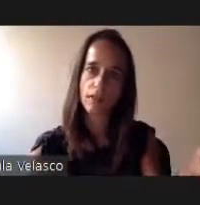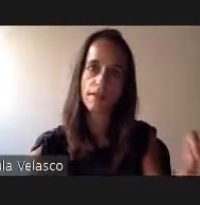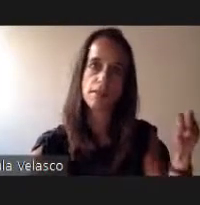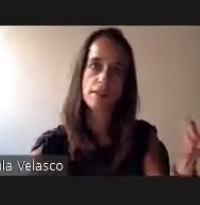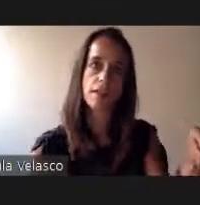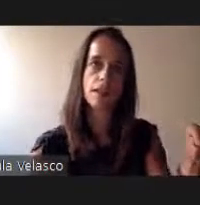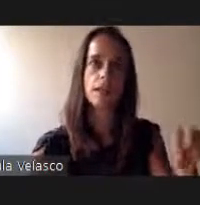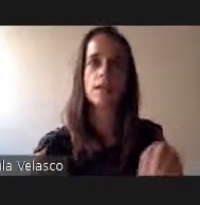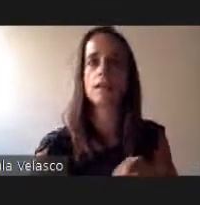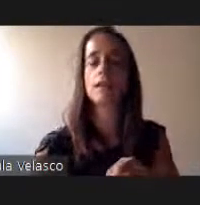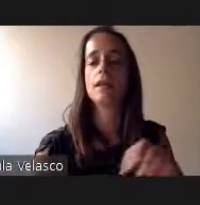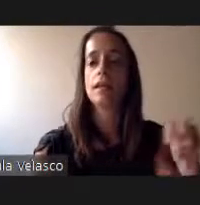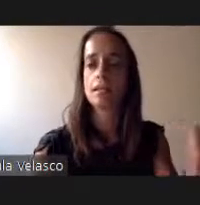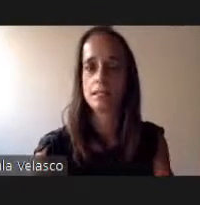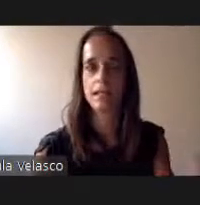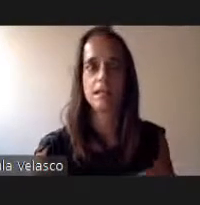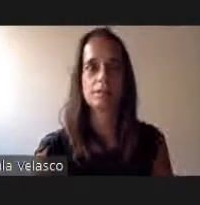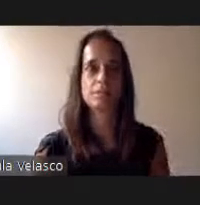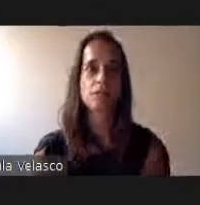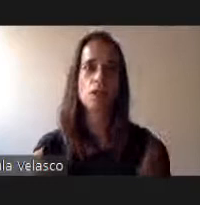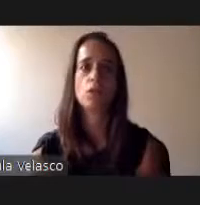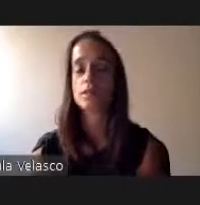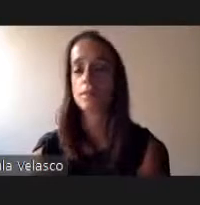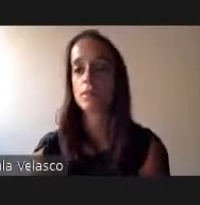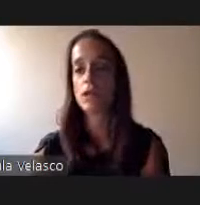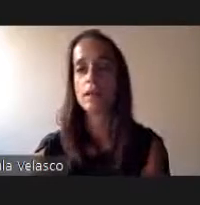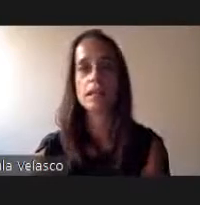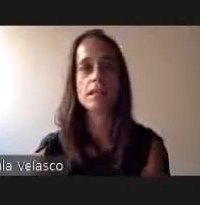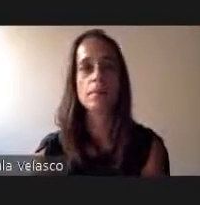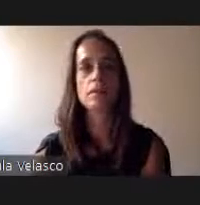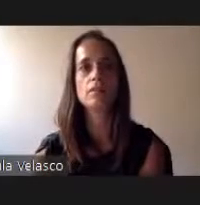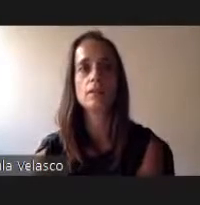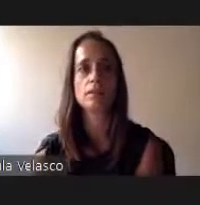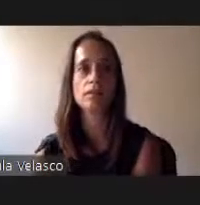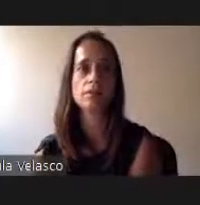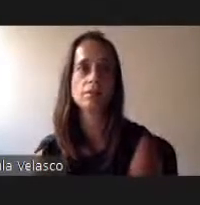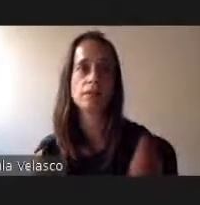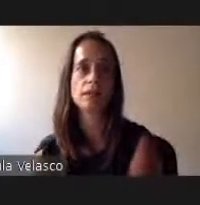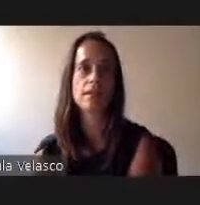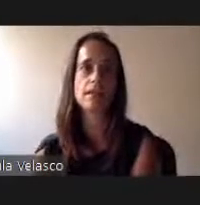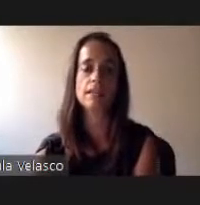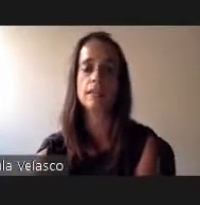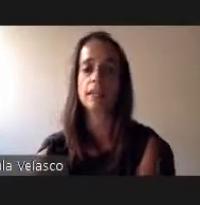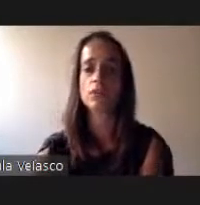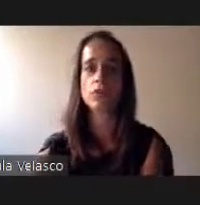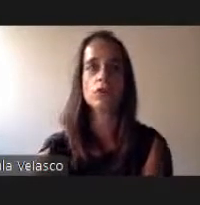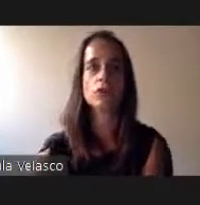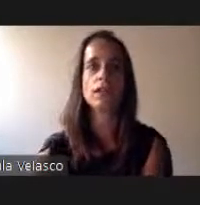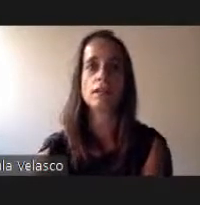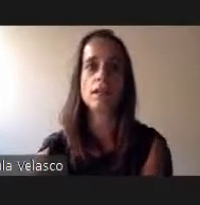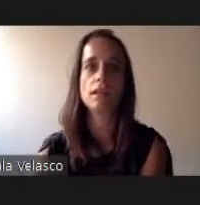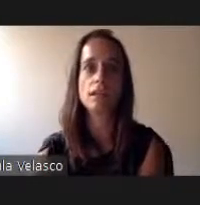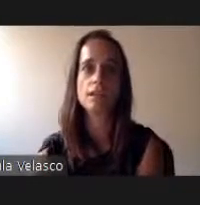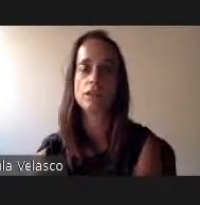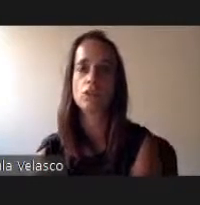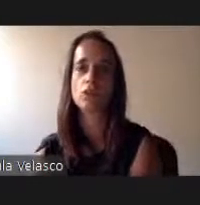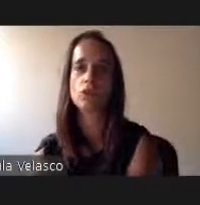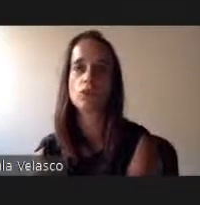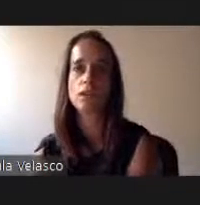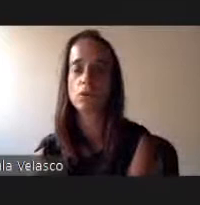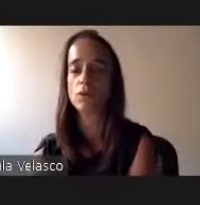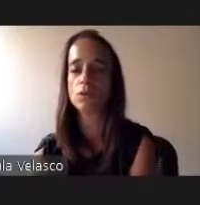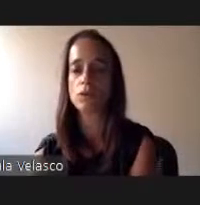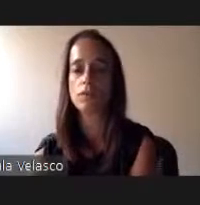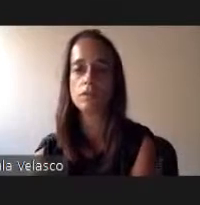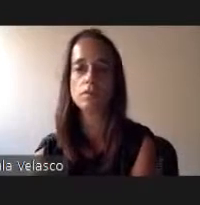como uma sorte de sede em Chile. Nossa memória para o JAP, dizia assim, da ideia de teatro, o teatrini, de Aldo